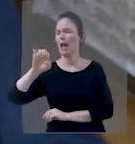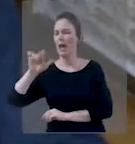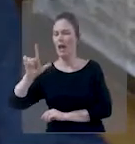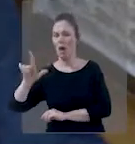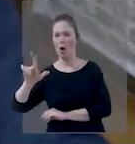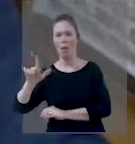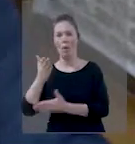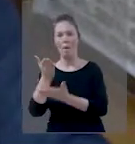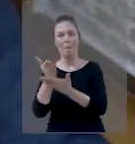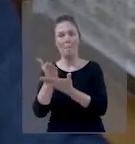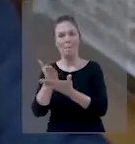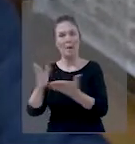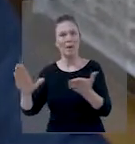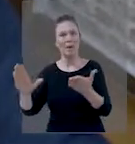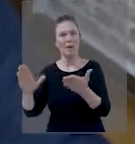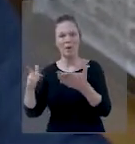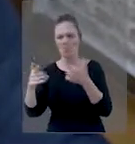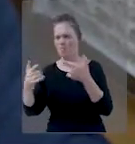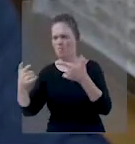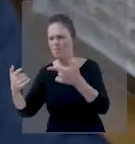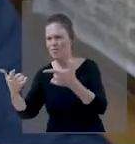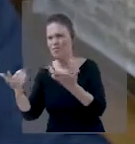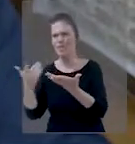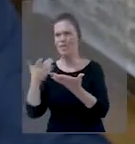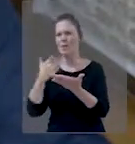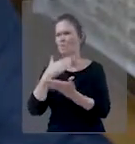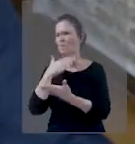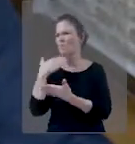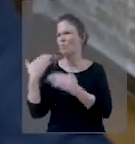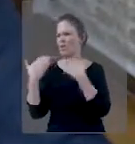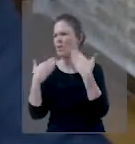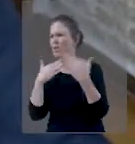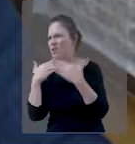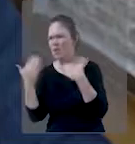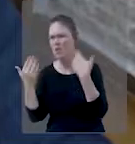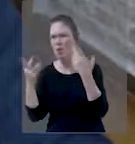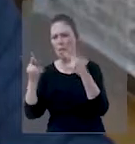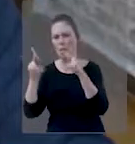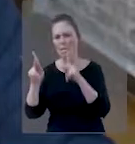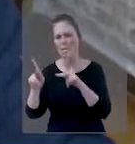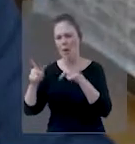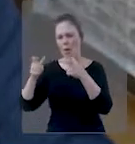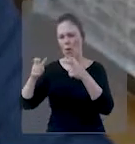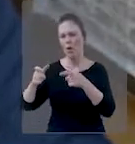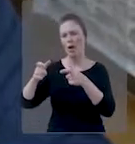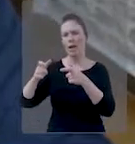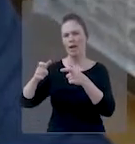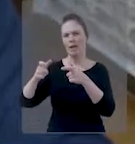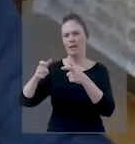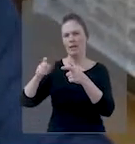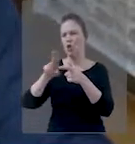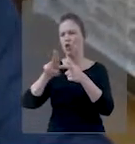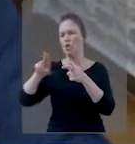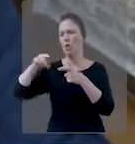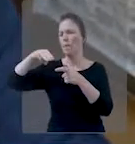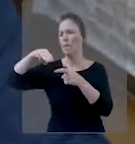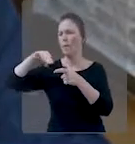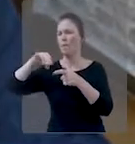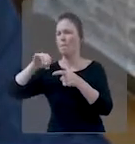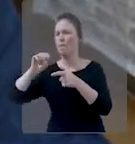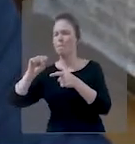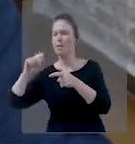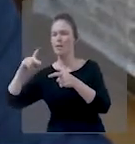O povo de Israel havia perdido a Arca da Aliança numa batalha para os filisteus um monte de gente tinha morrido na localidade chamada